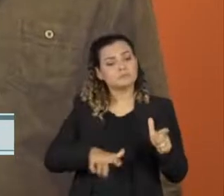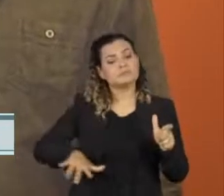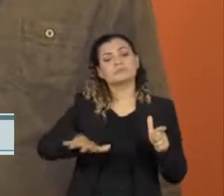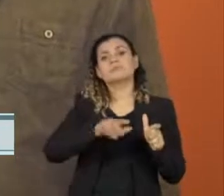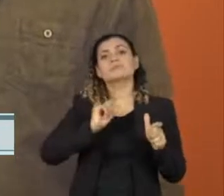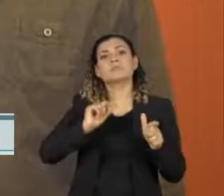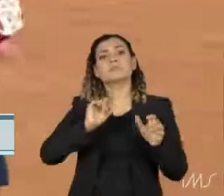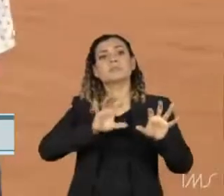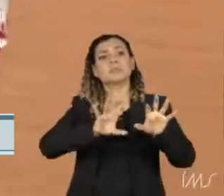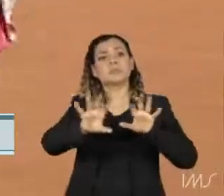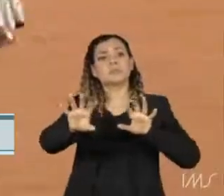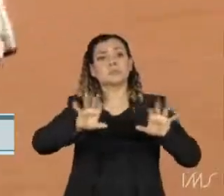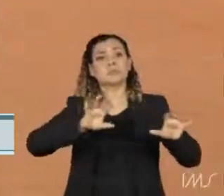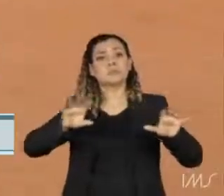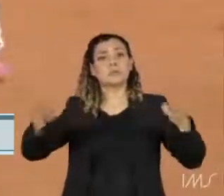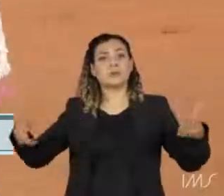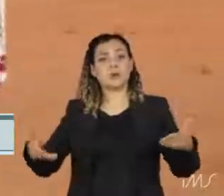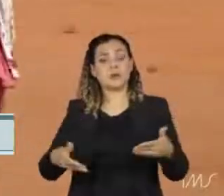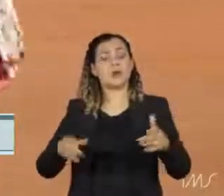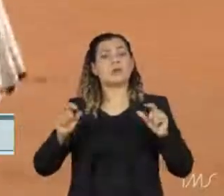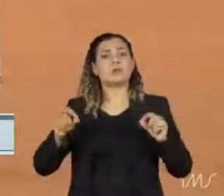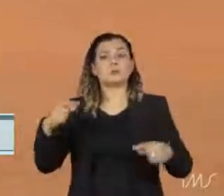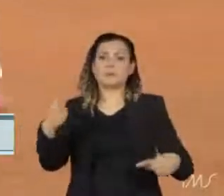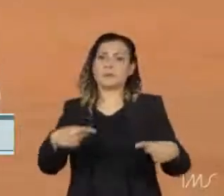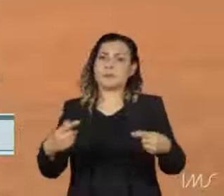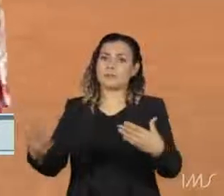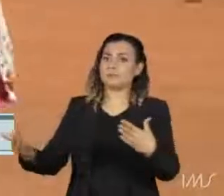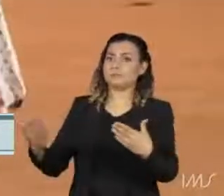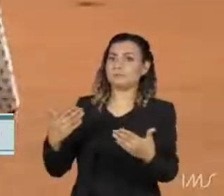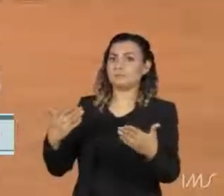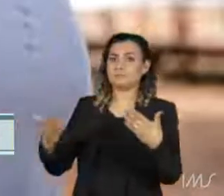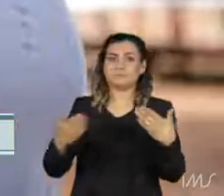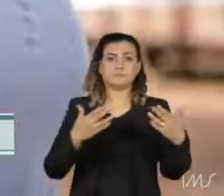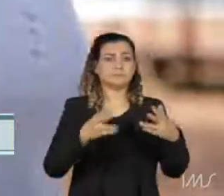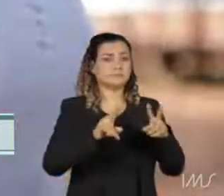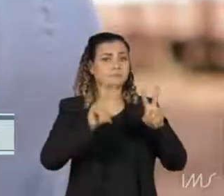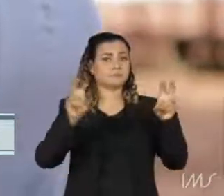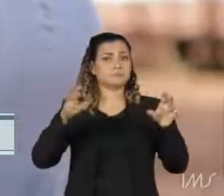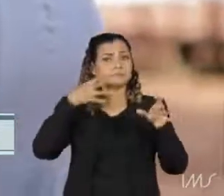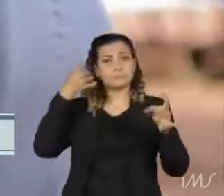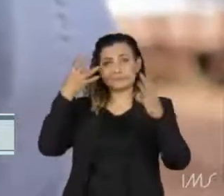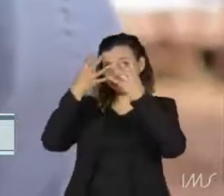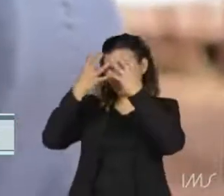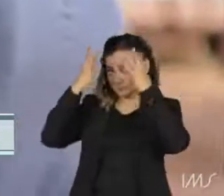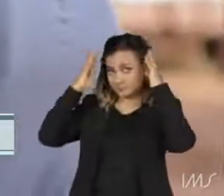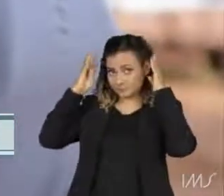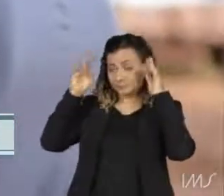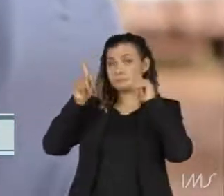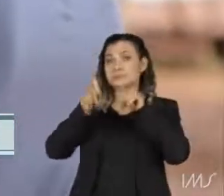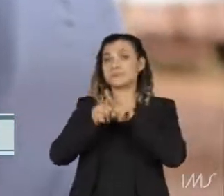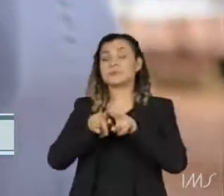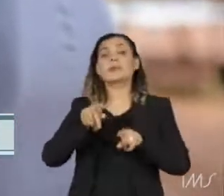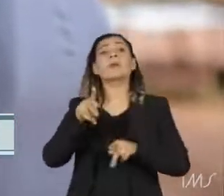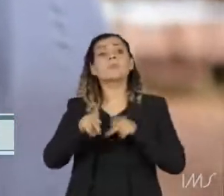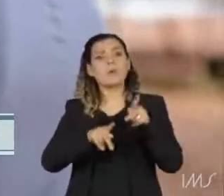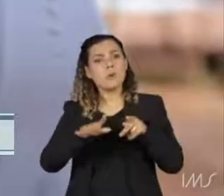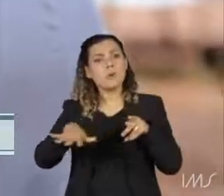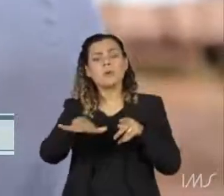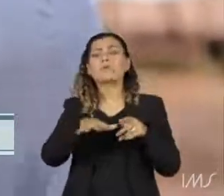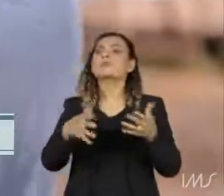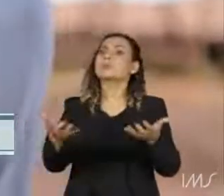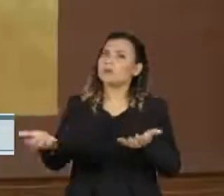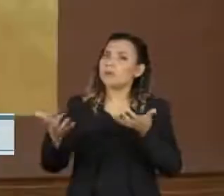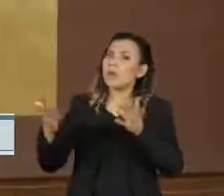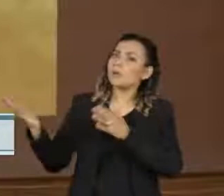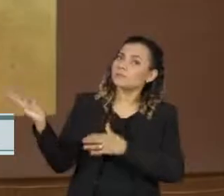exposição, um lugar para debater as pautas dos povos indígenas, as questões que os povos do Xingu quiserem trazer para cá,